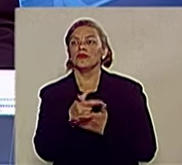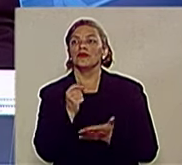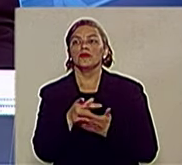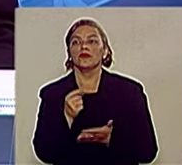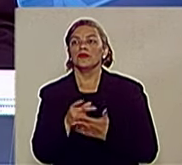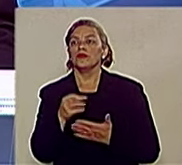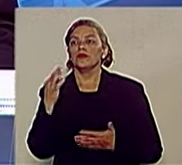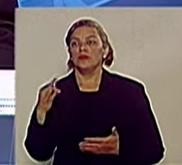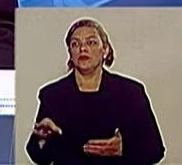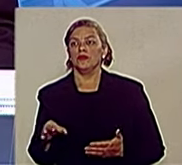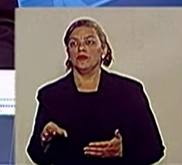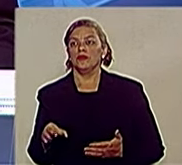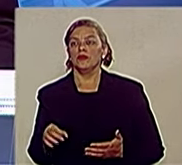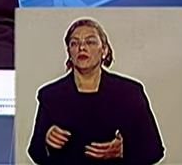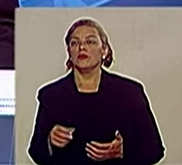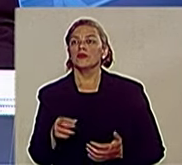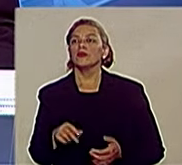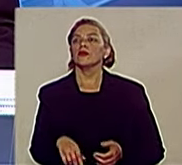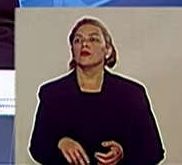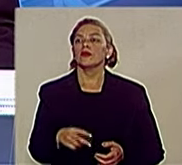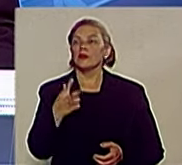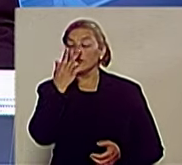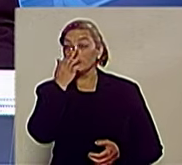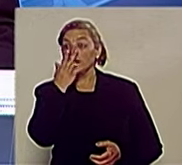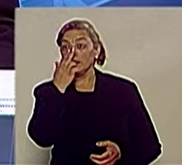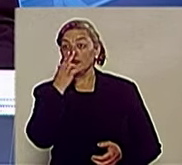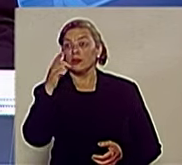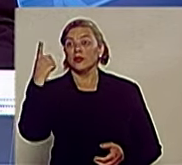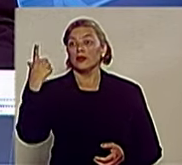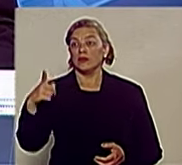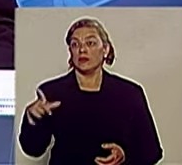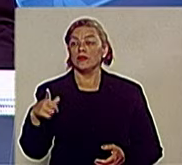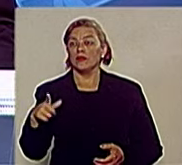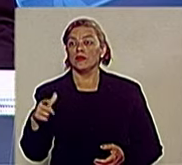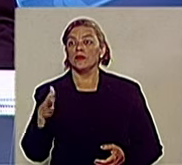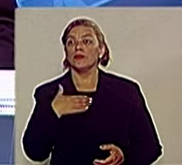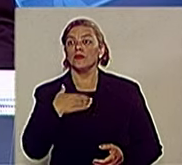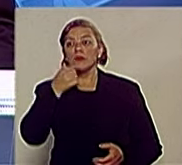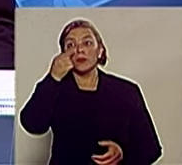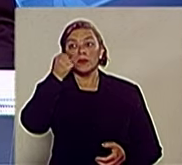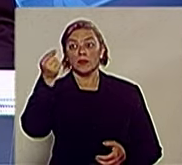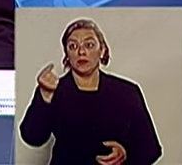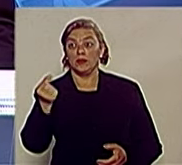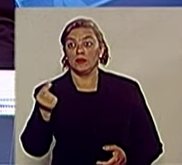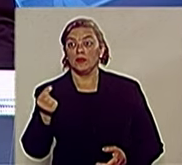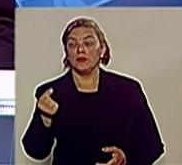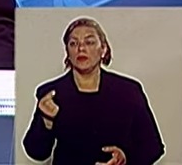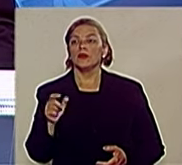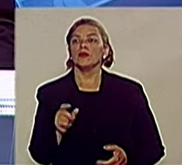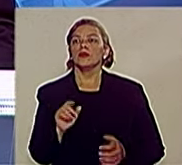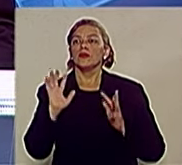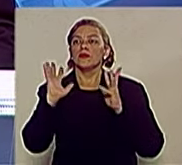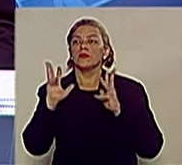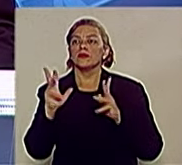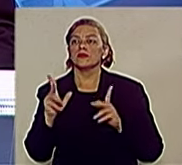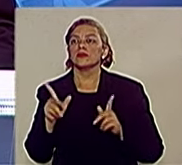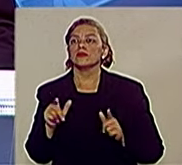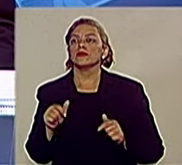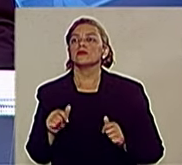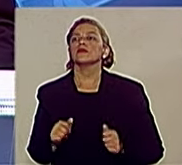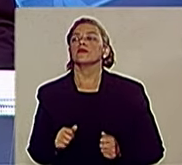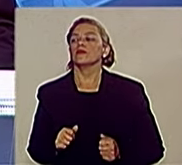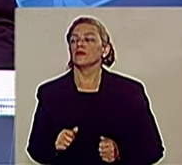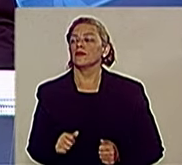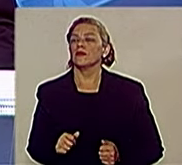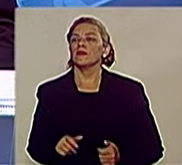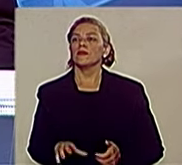indica que isso vai se repetir aqui na cidade de São José dos Campos. Vai aqui o meu alerta. Nós temos que estar atento para que o que aconteceu em Brasília